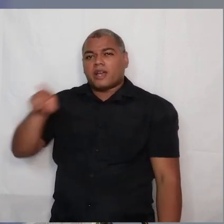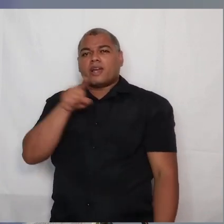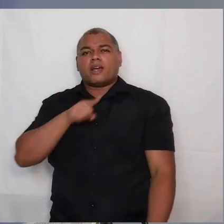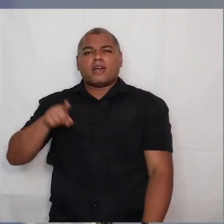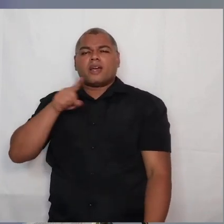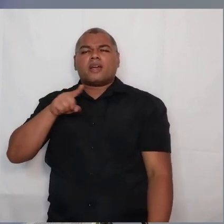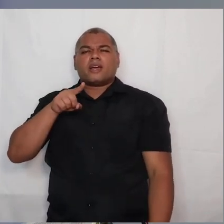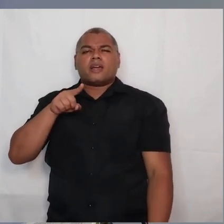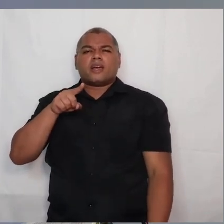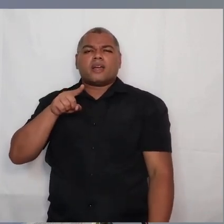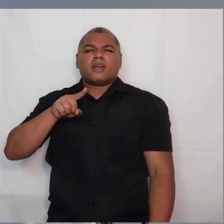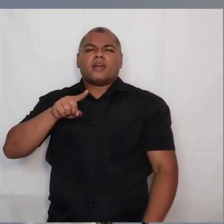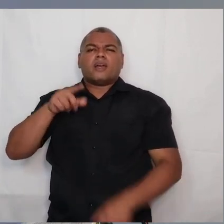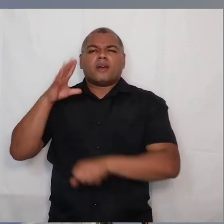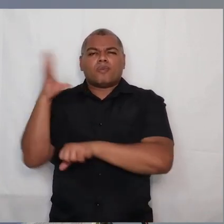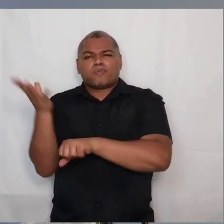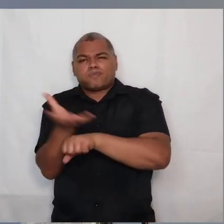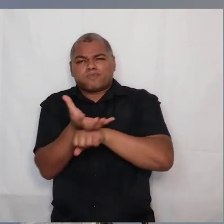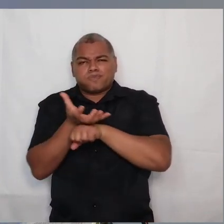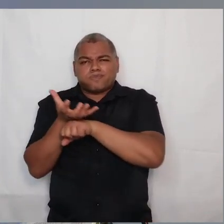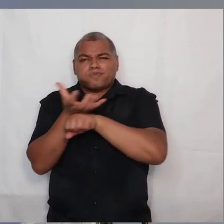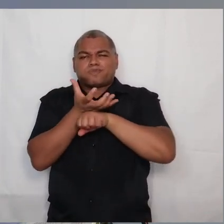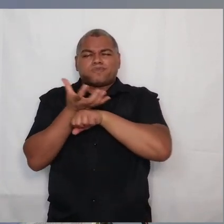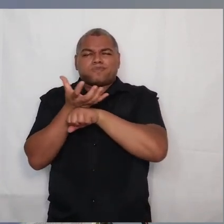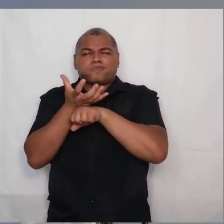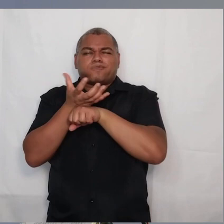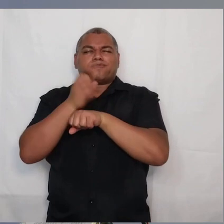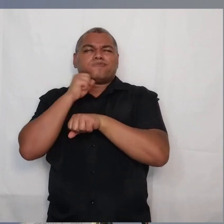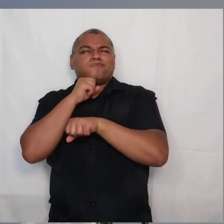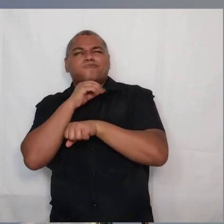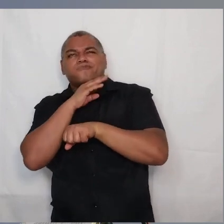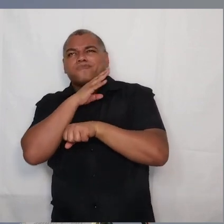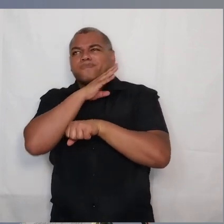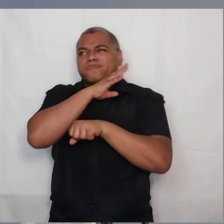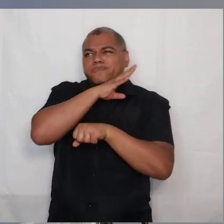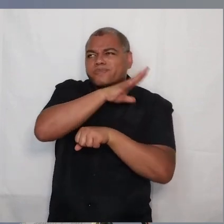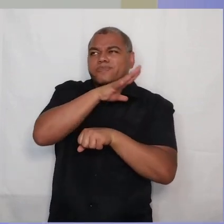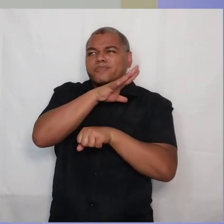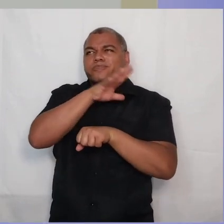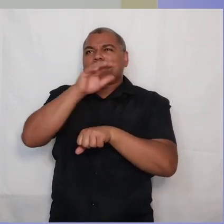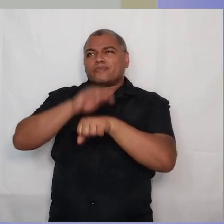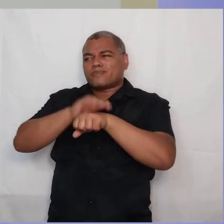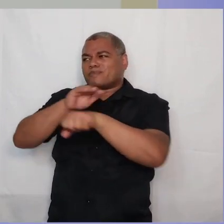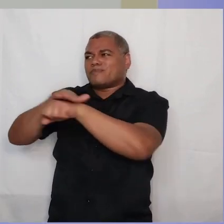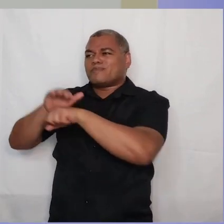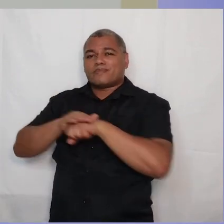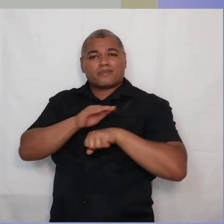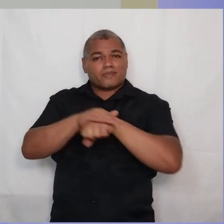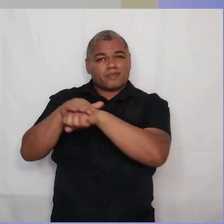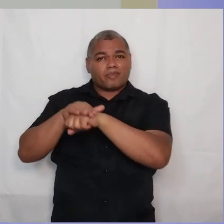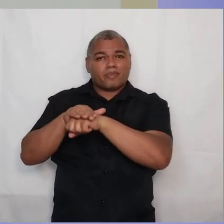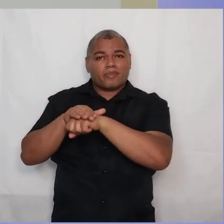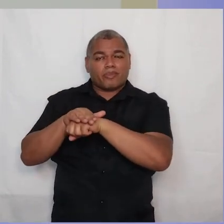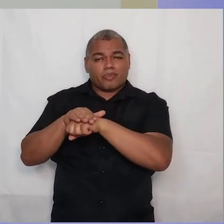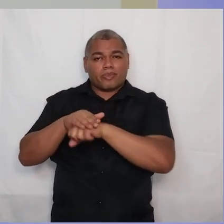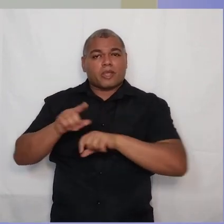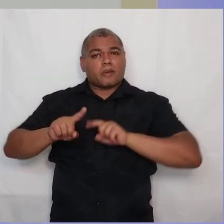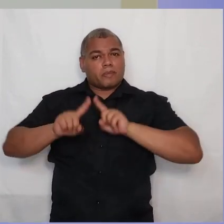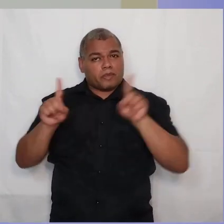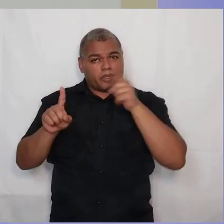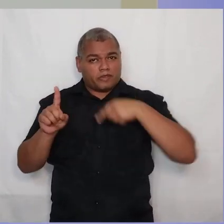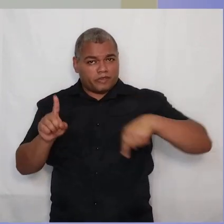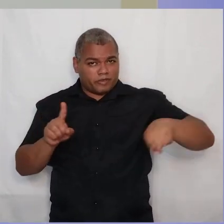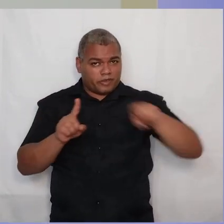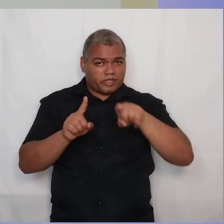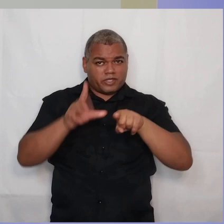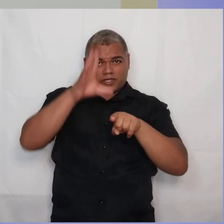de forma desenfreada, cometer todo tipo de impureza. Mas não foi assim que vocês